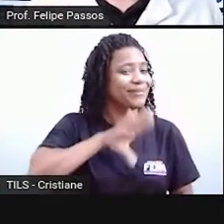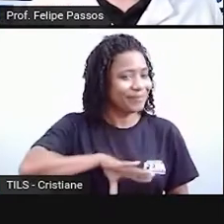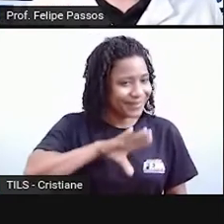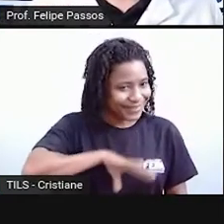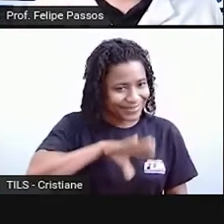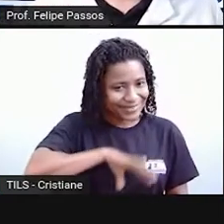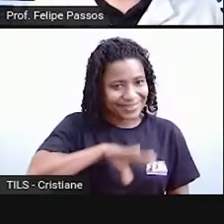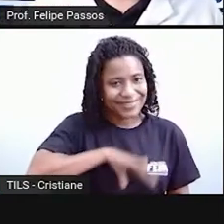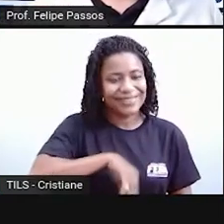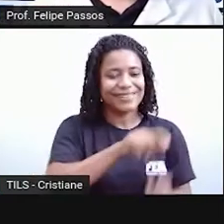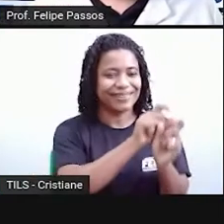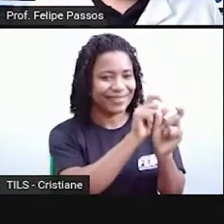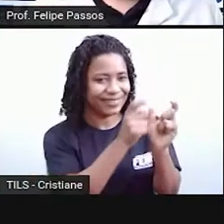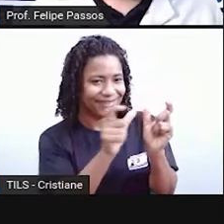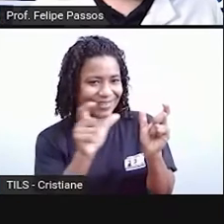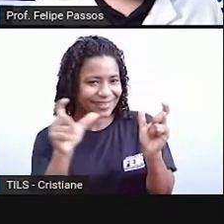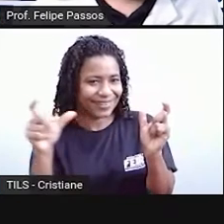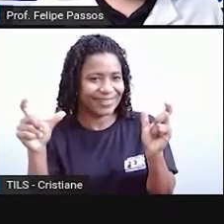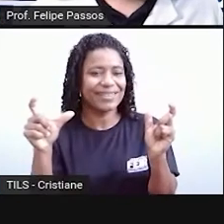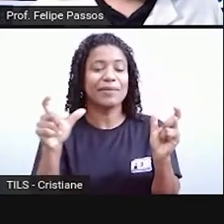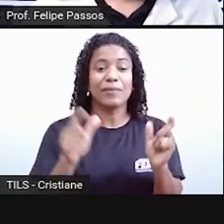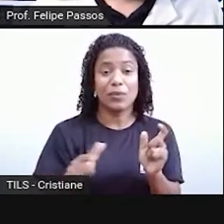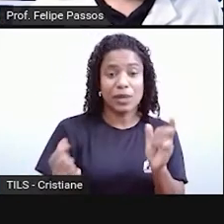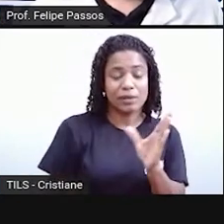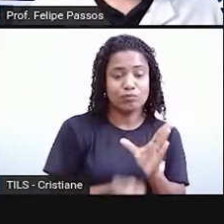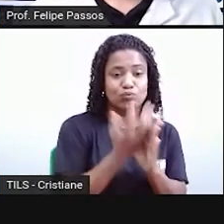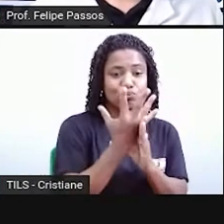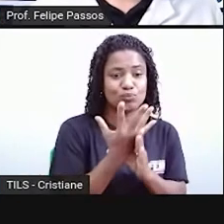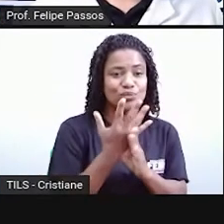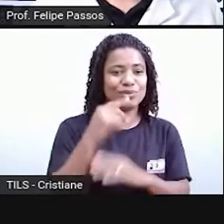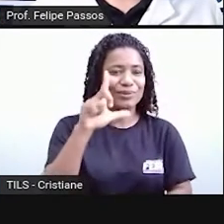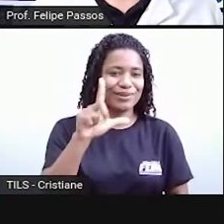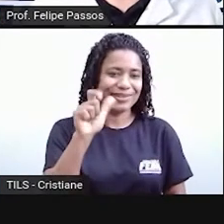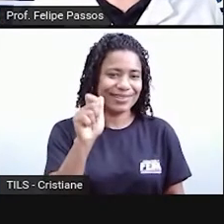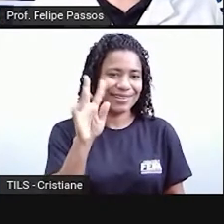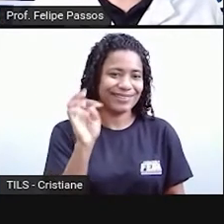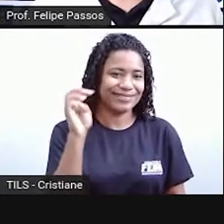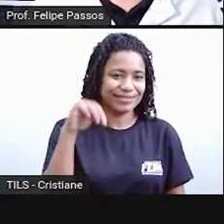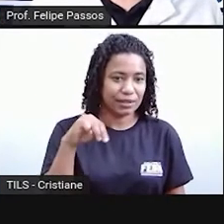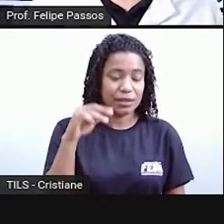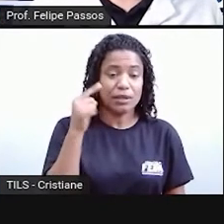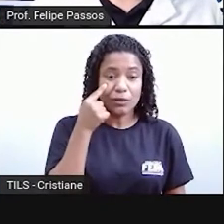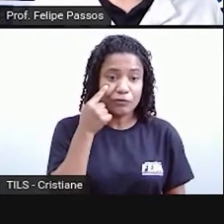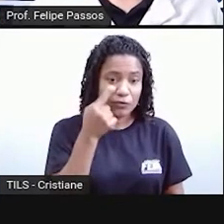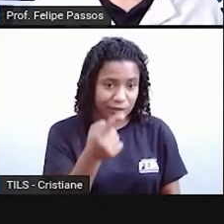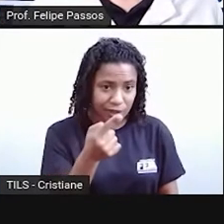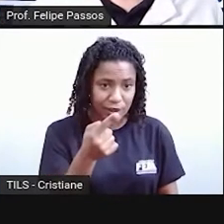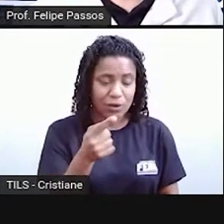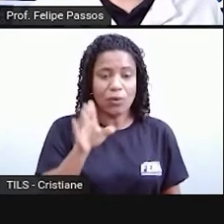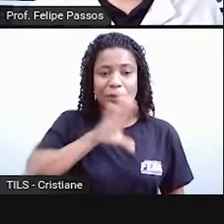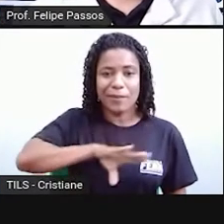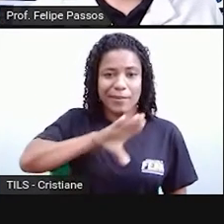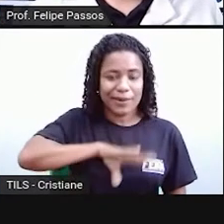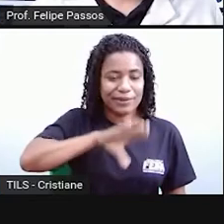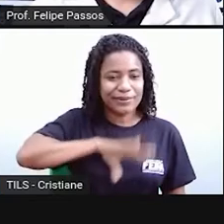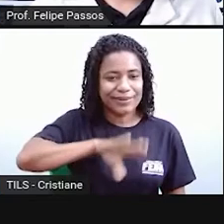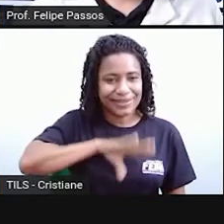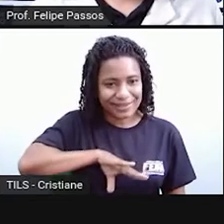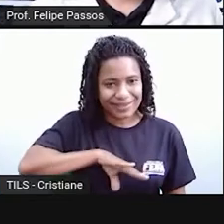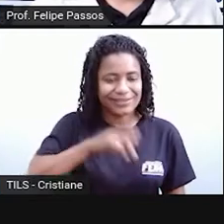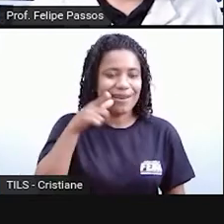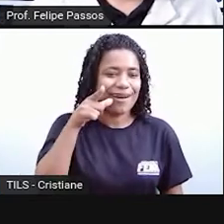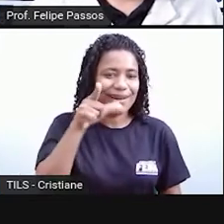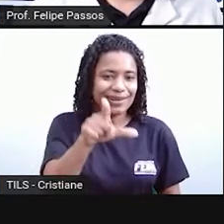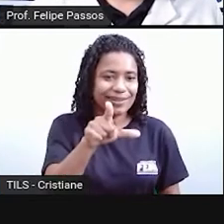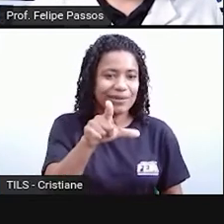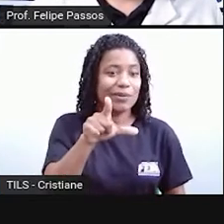elas vieram do latim. Então, olha só, o português é a língua latina que se desenvolveu nessa